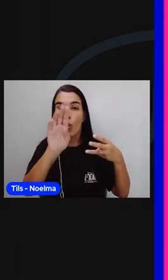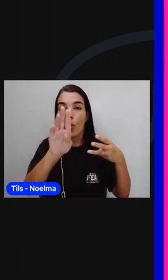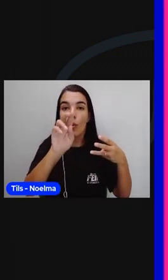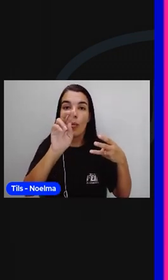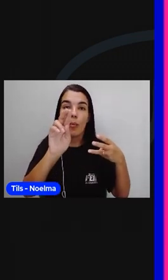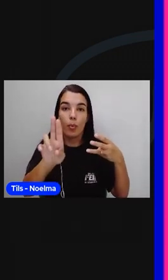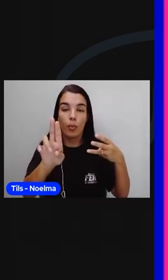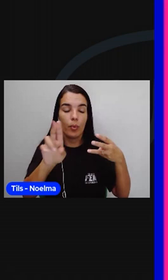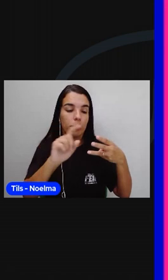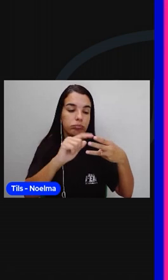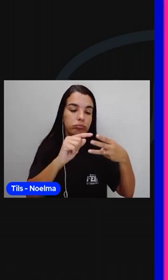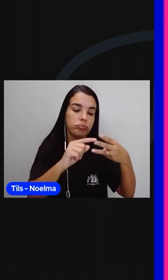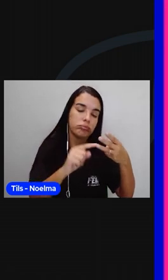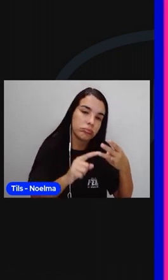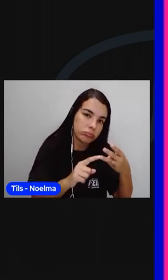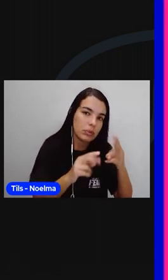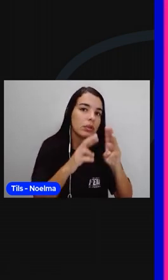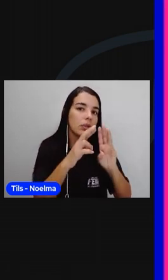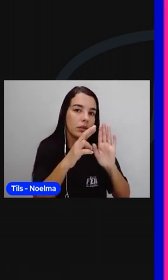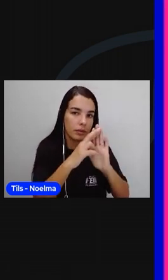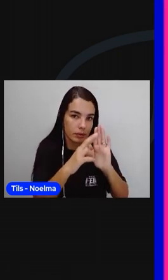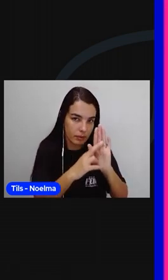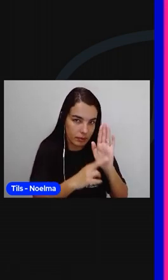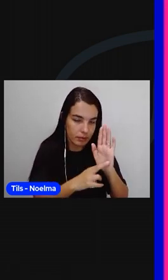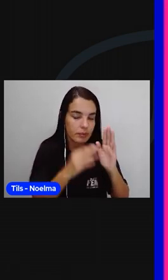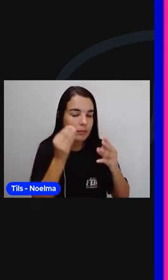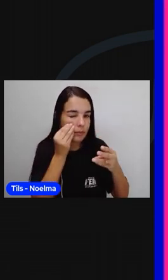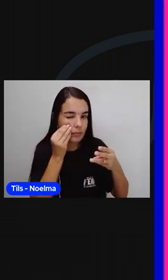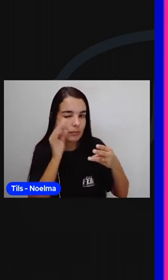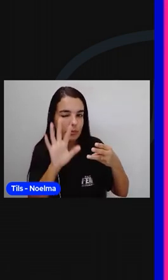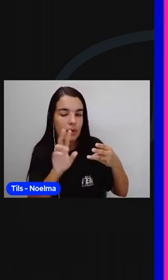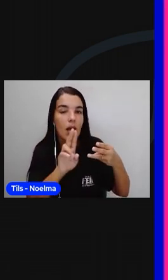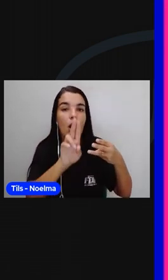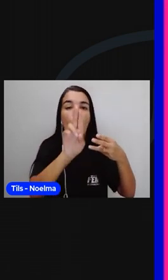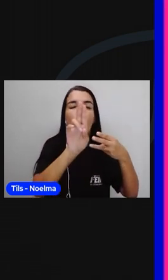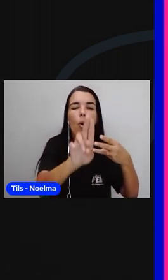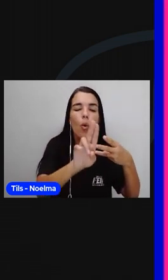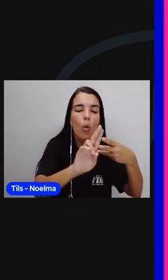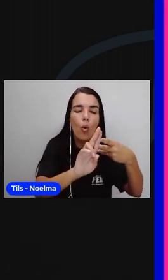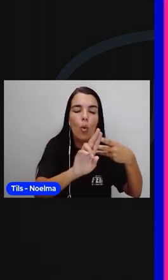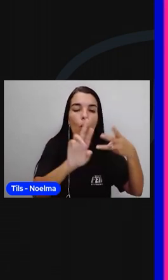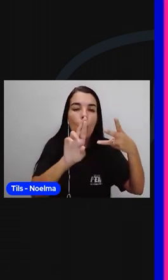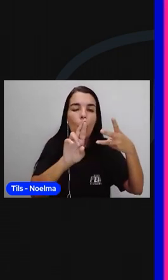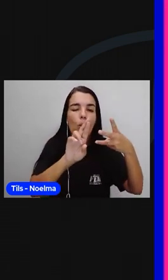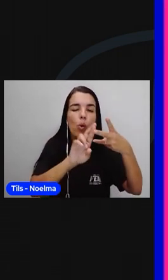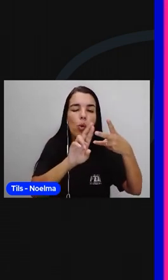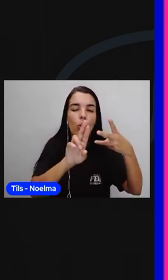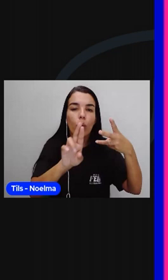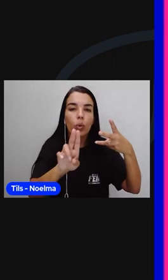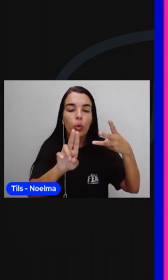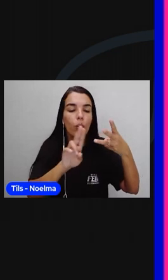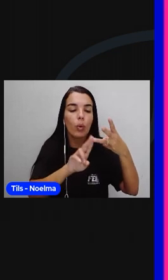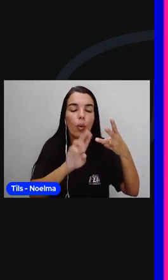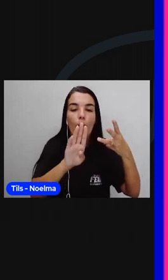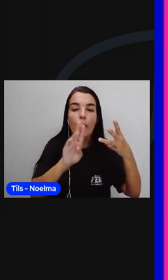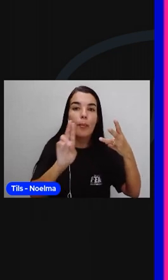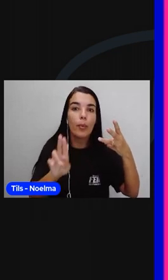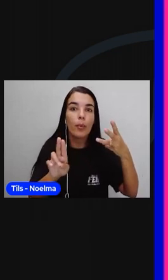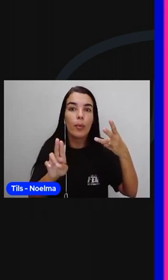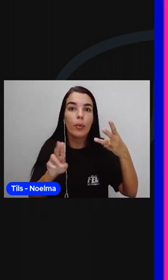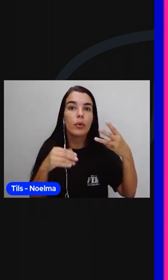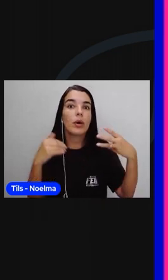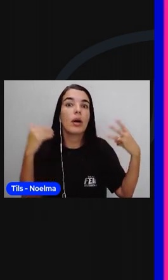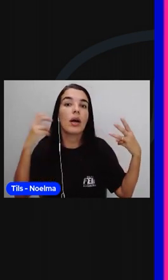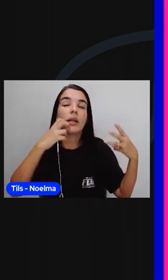precisamos aplicar as nossas regras. Então, vamos lá. Urubu. Urubu. Urubu.